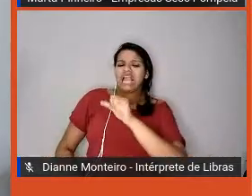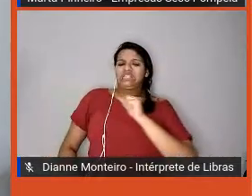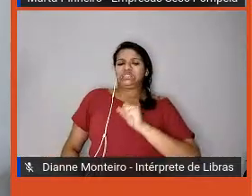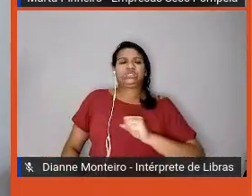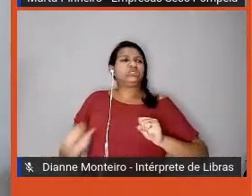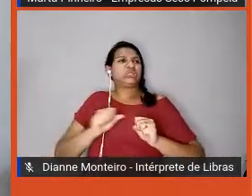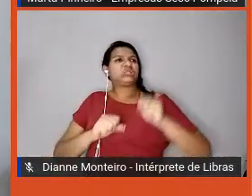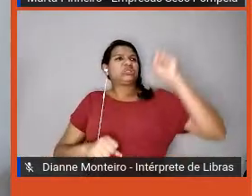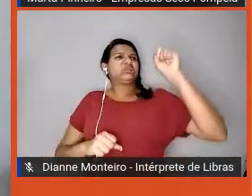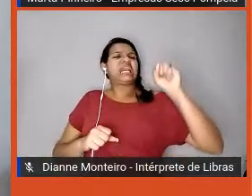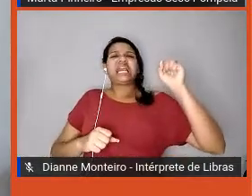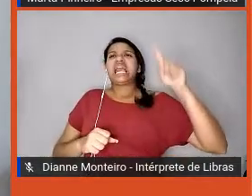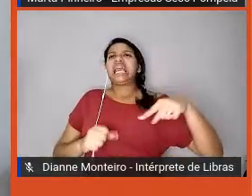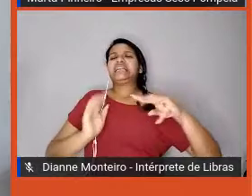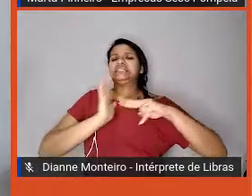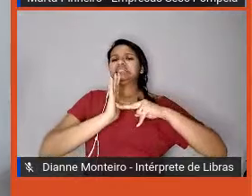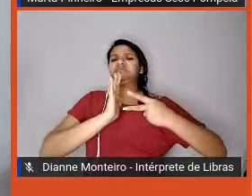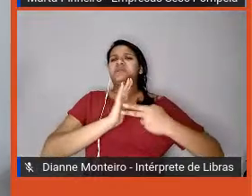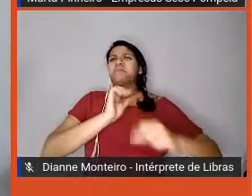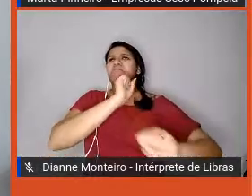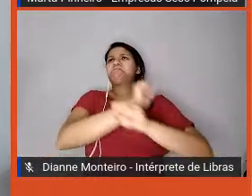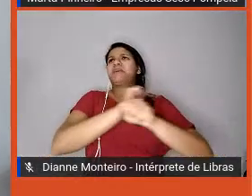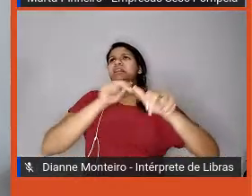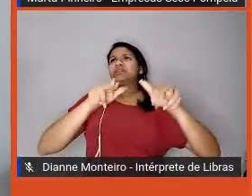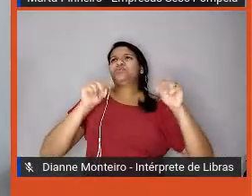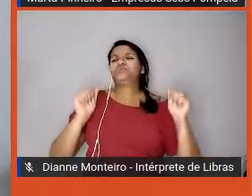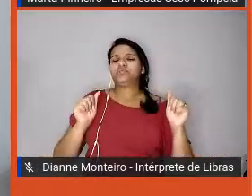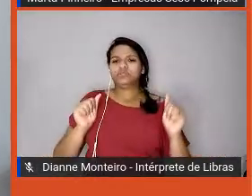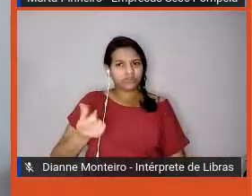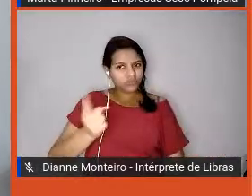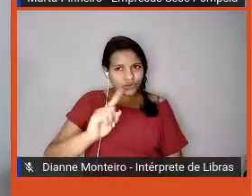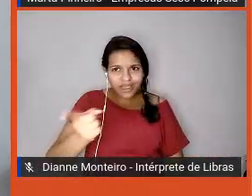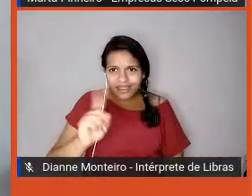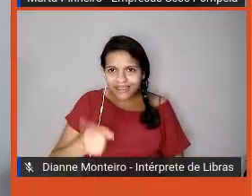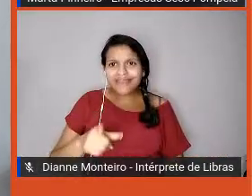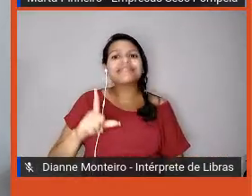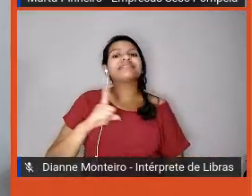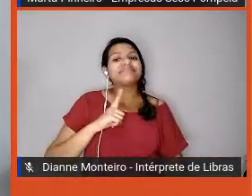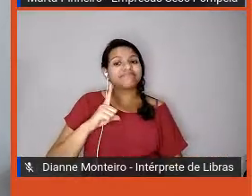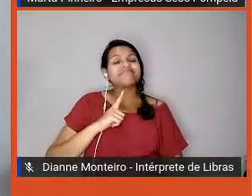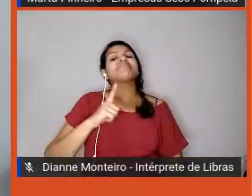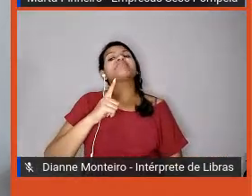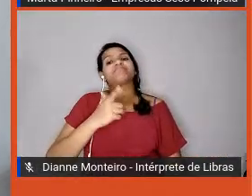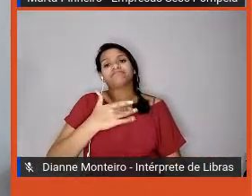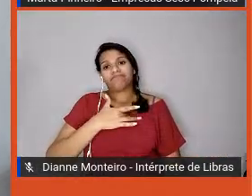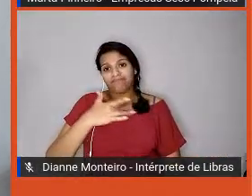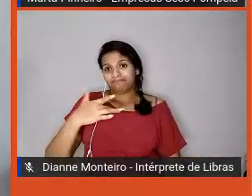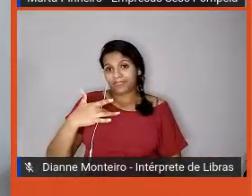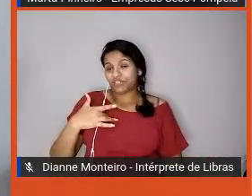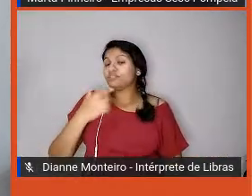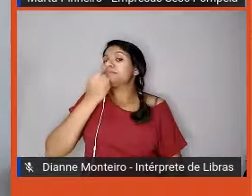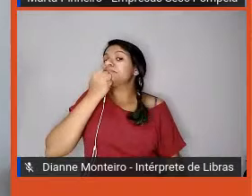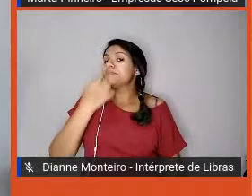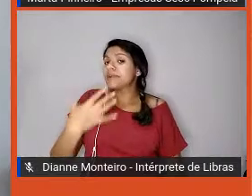sem ter nenhum transtorno, o super-herói é quem tem uma saúde emocional